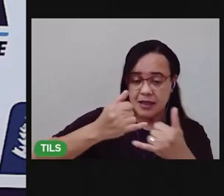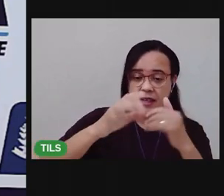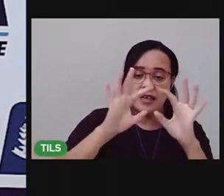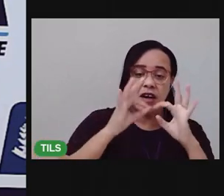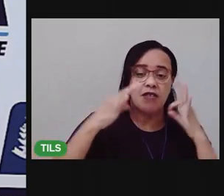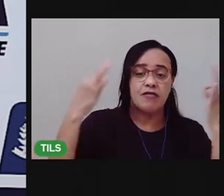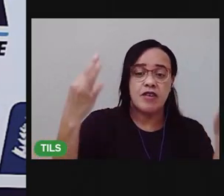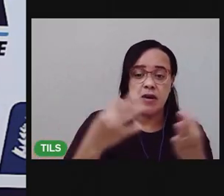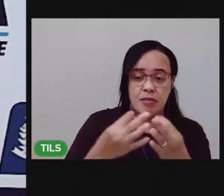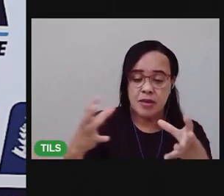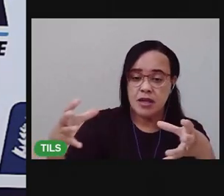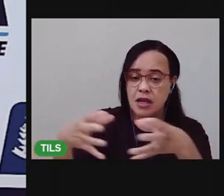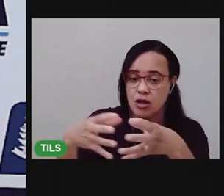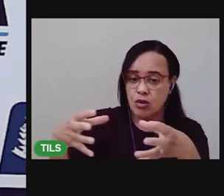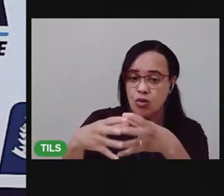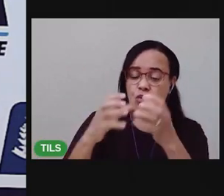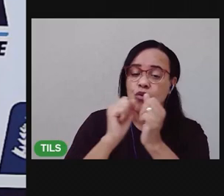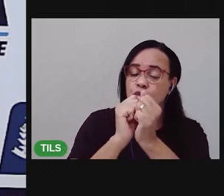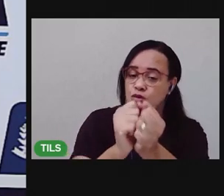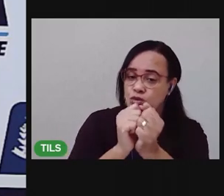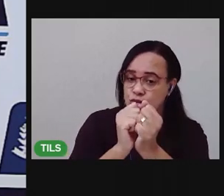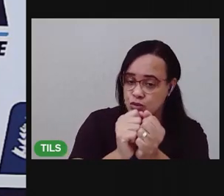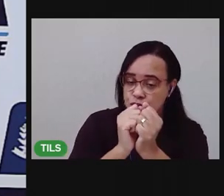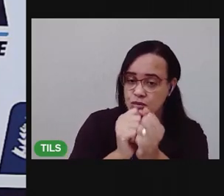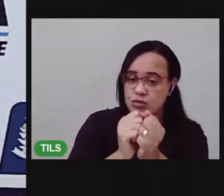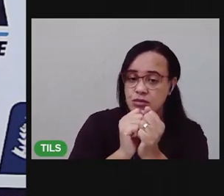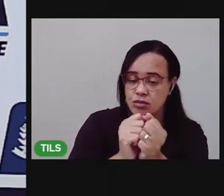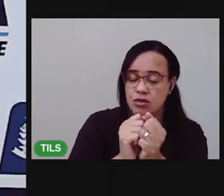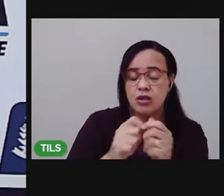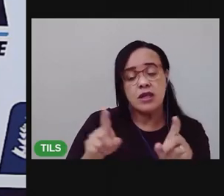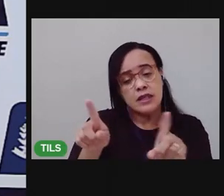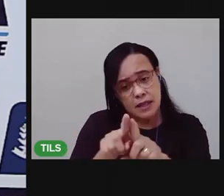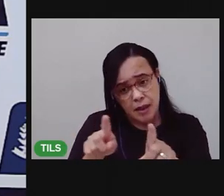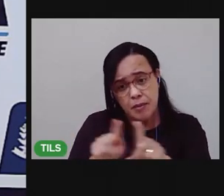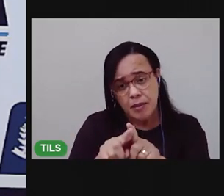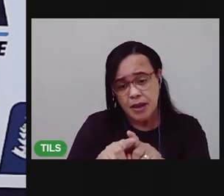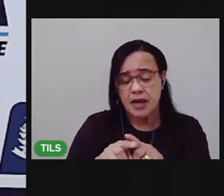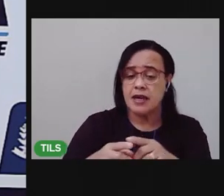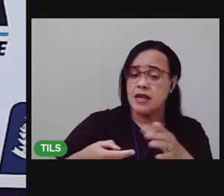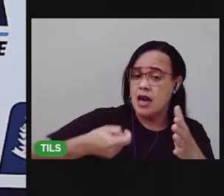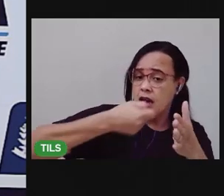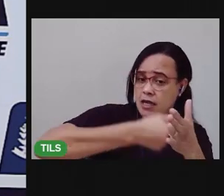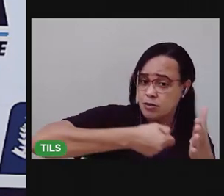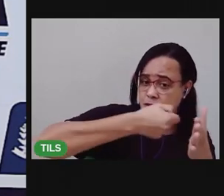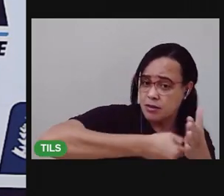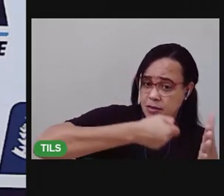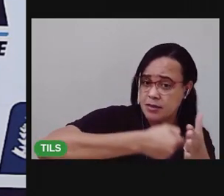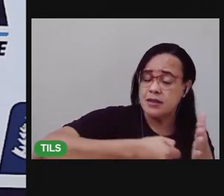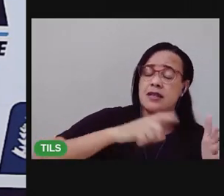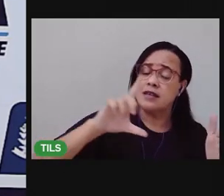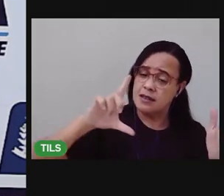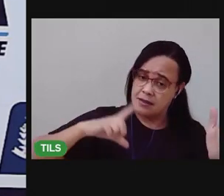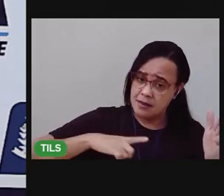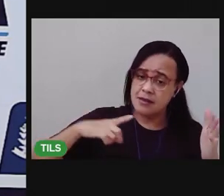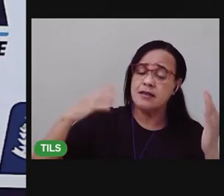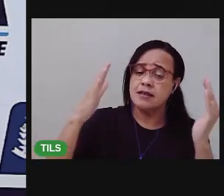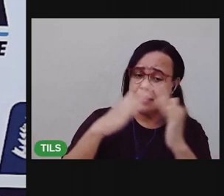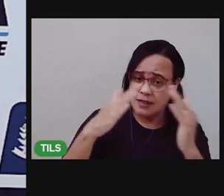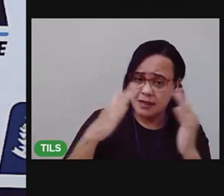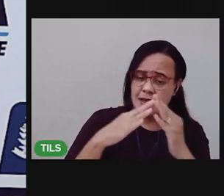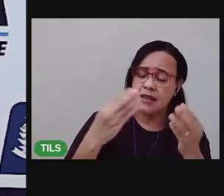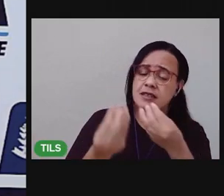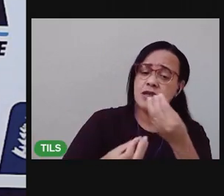Vimos também que as crianças podem ter alguns deveres, algumas responsabilidades em casa, como